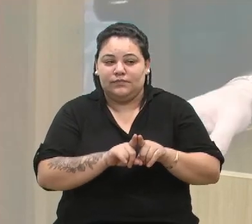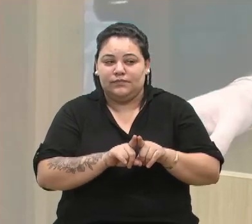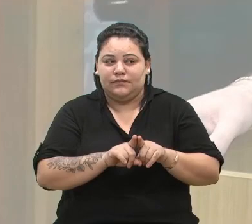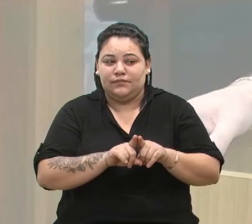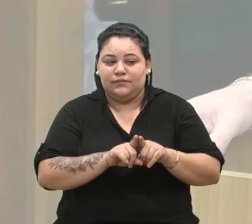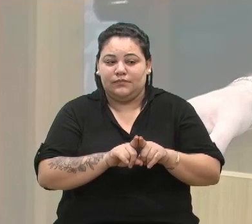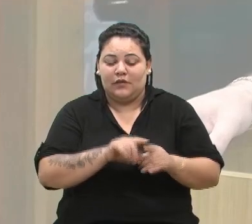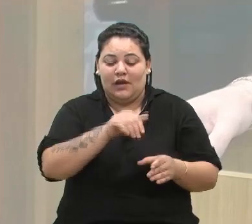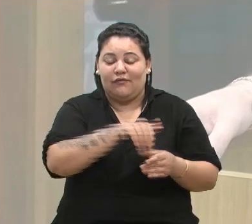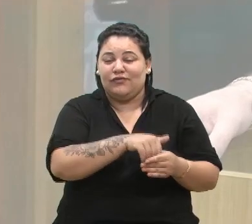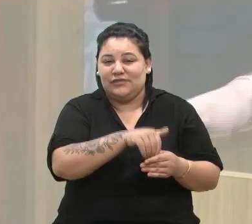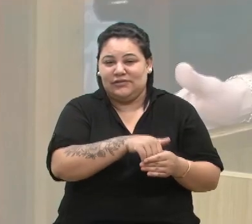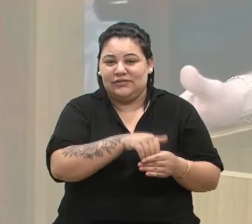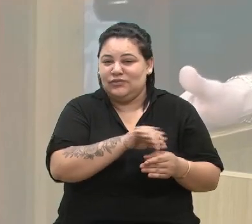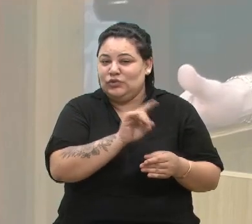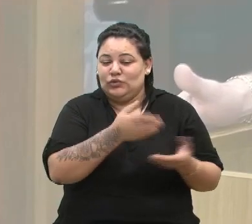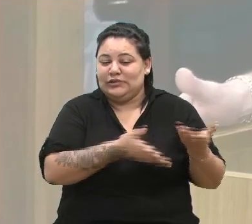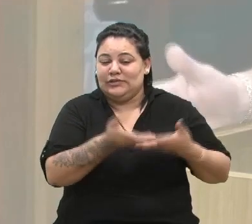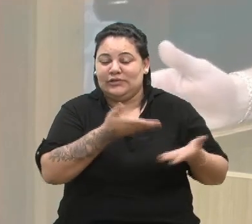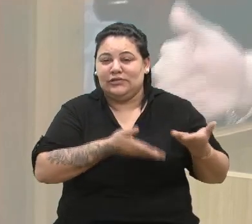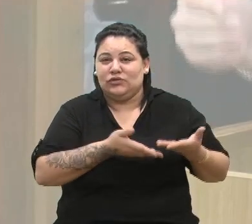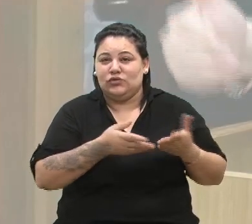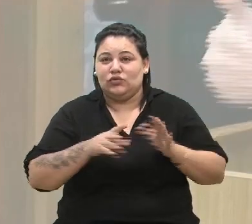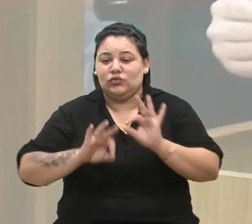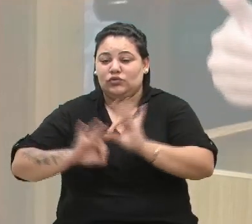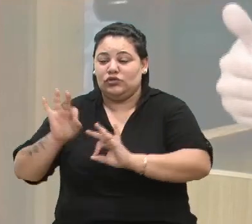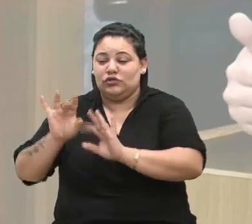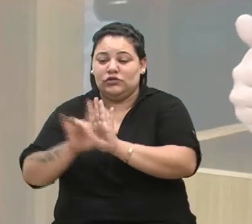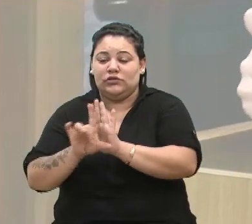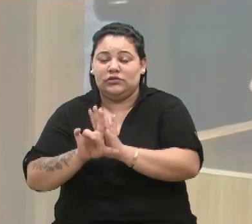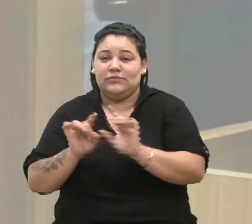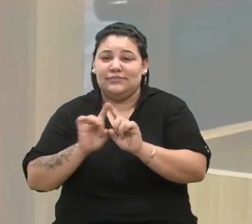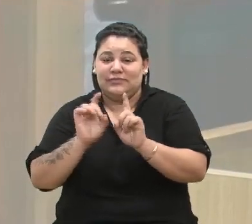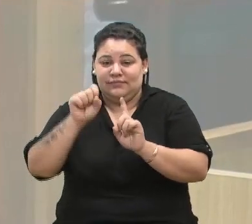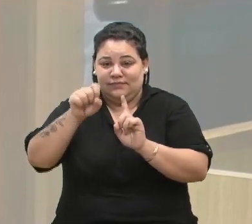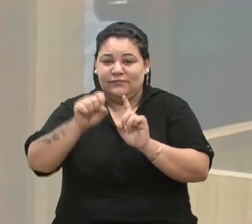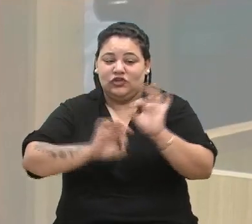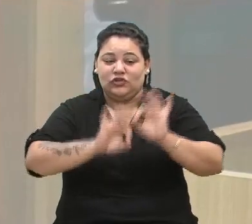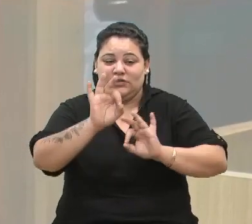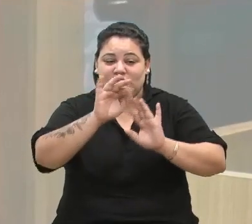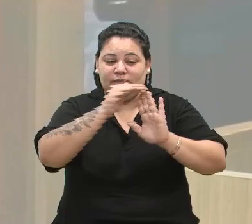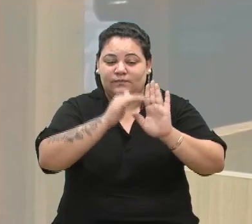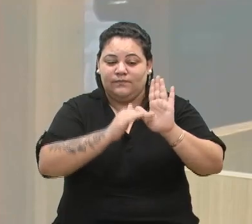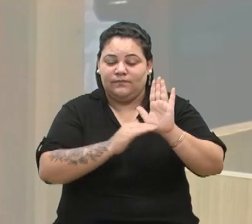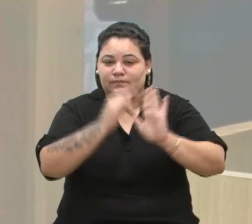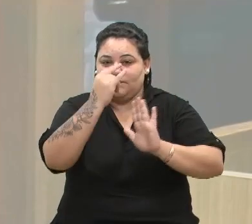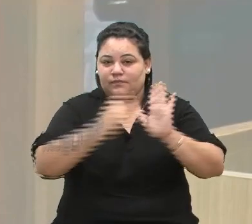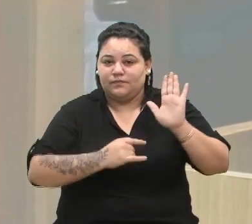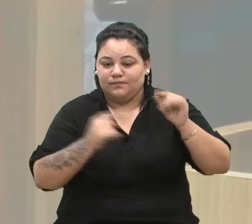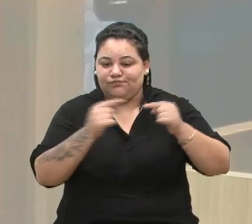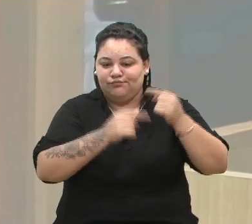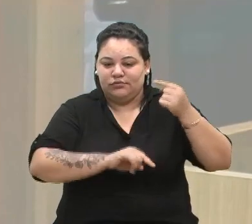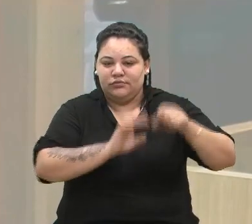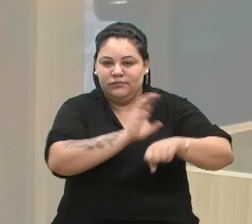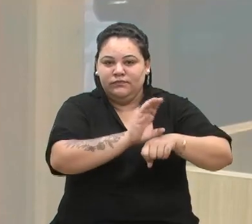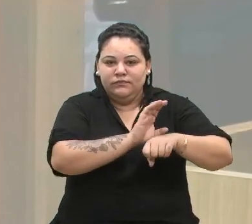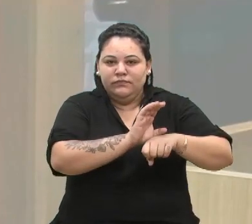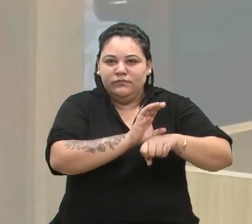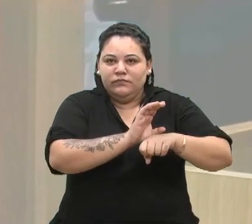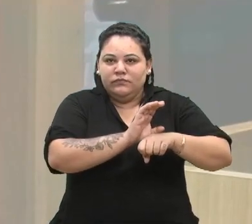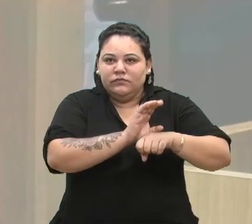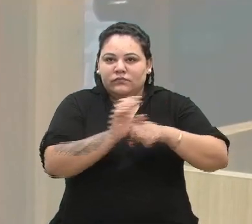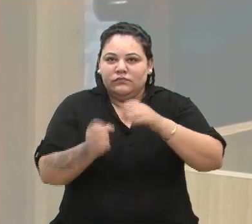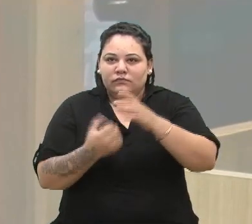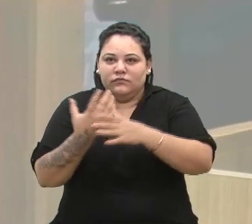trata do mérito do projeto de lei, mas sim rejeitar o parecer da inconstitucionalidade que foi emitida pela